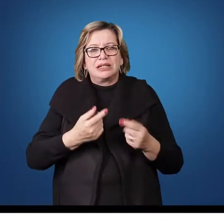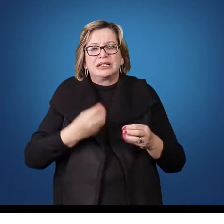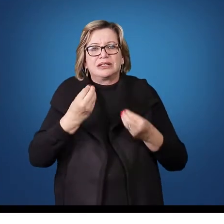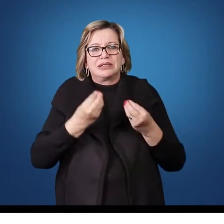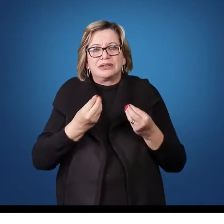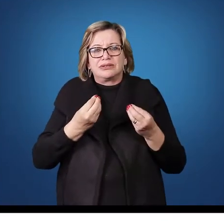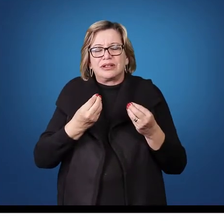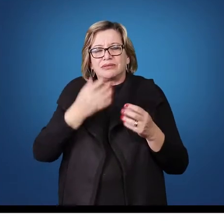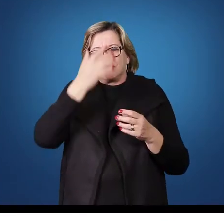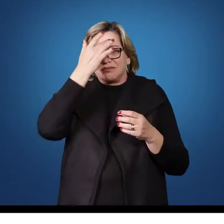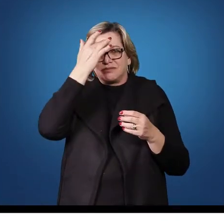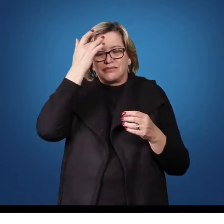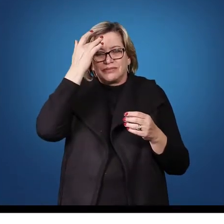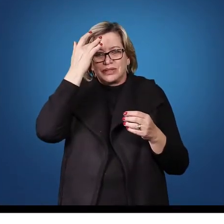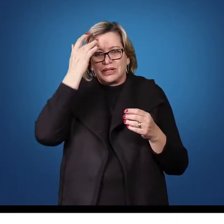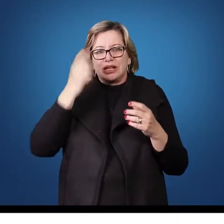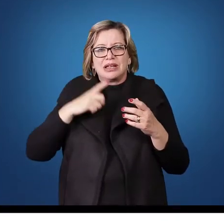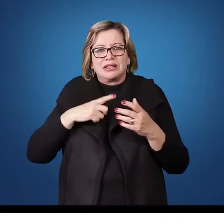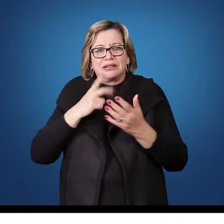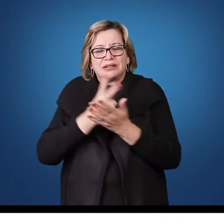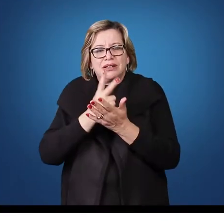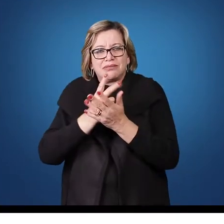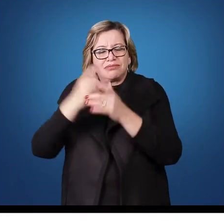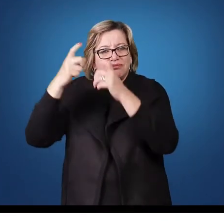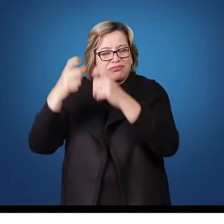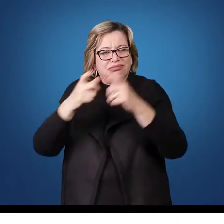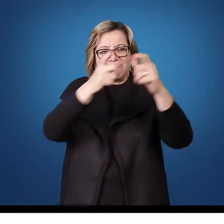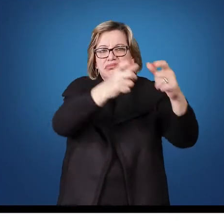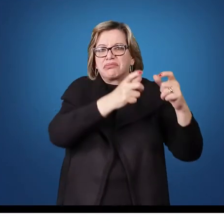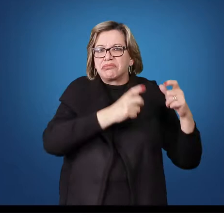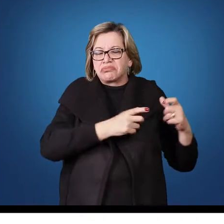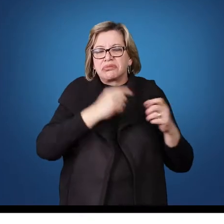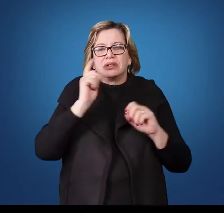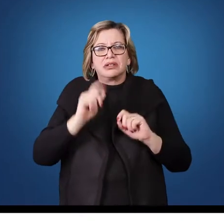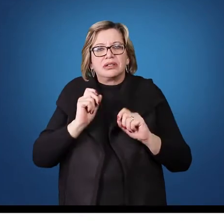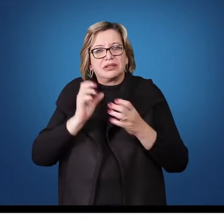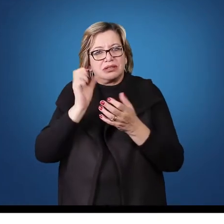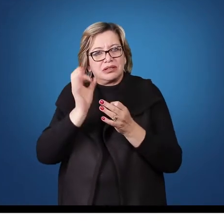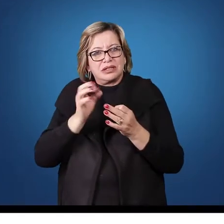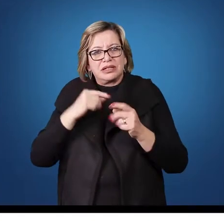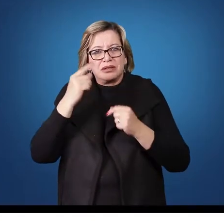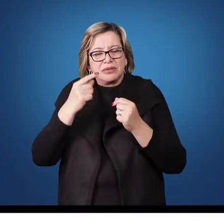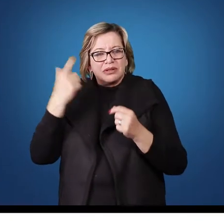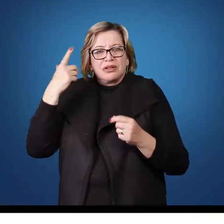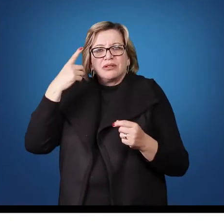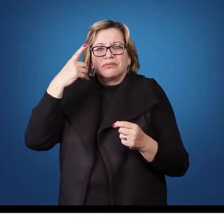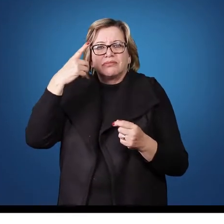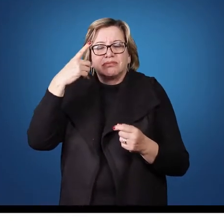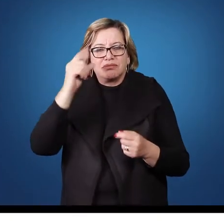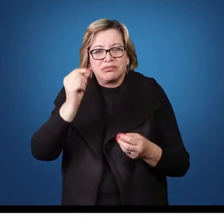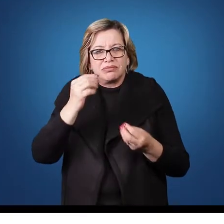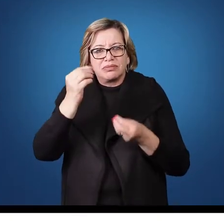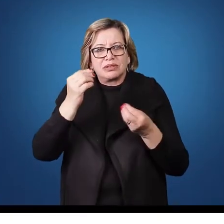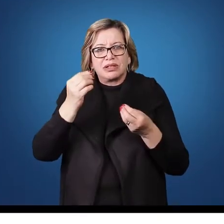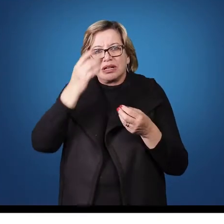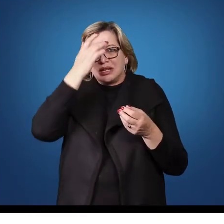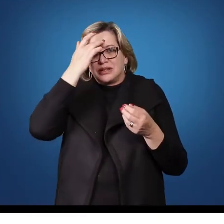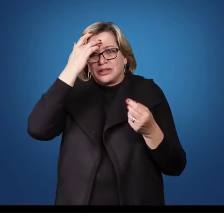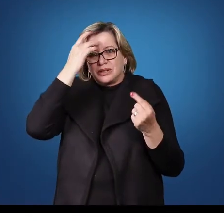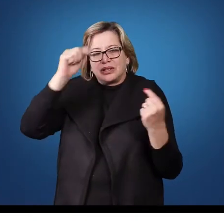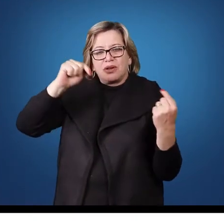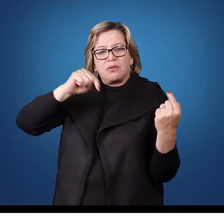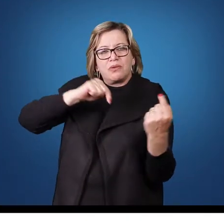então os jogadores estão em cada um dos seus quadrantes e após a conquista do ponto, vindo do saque contrário, os jogadores fazem uma